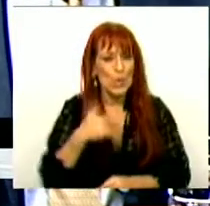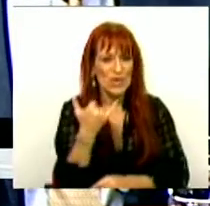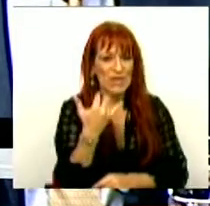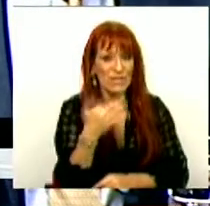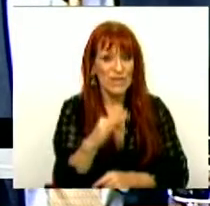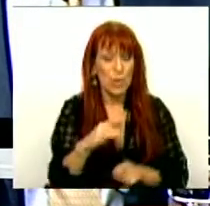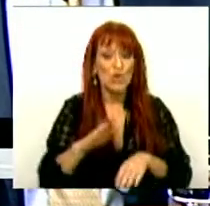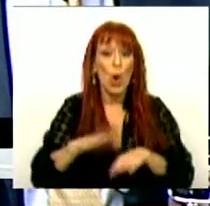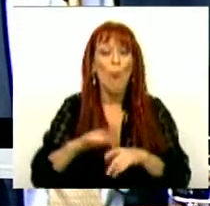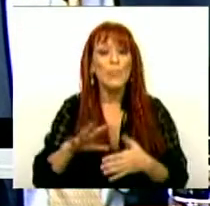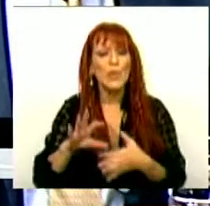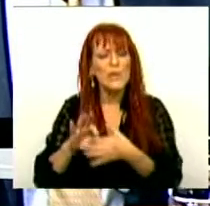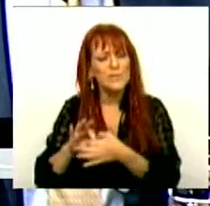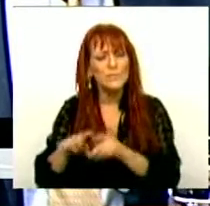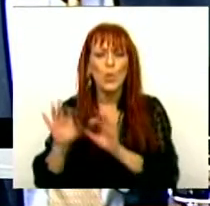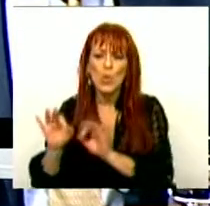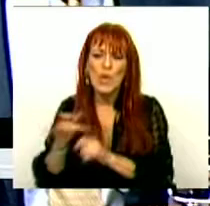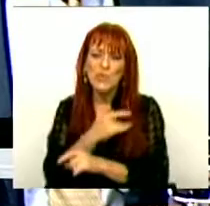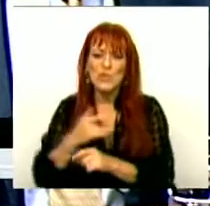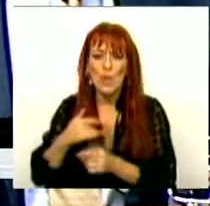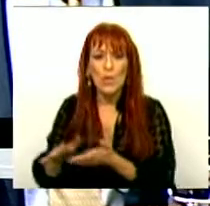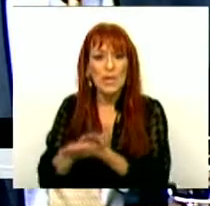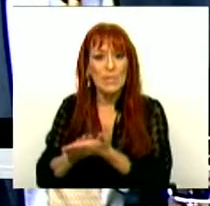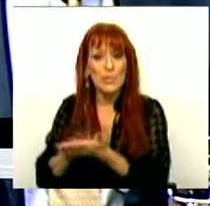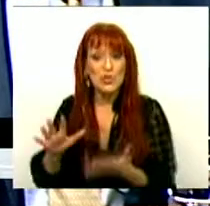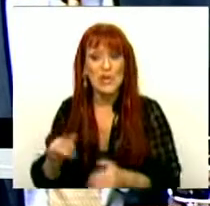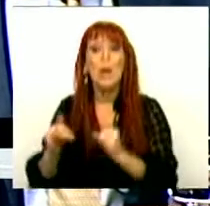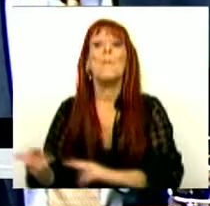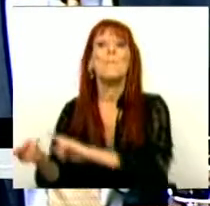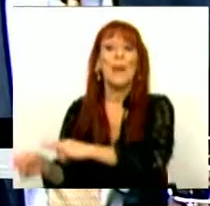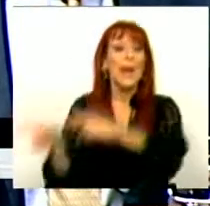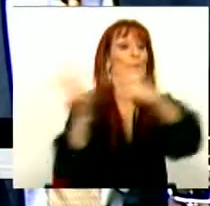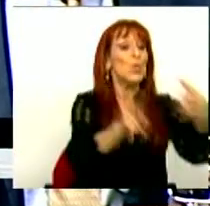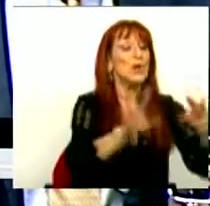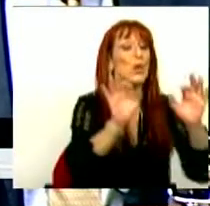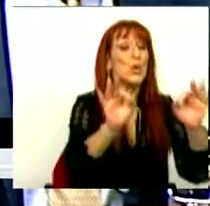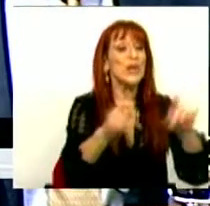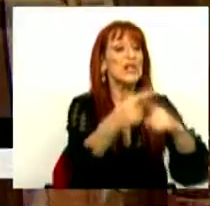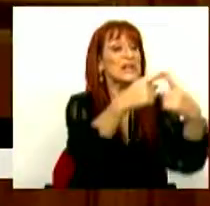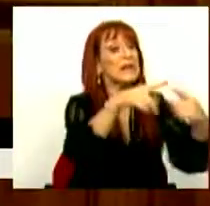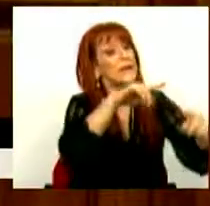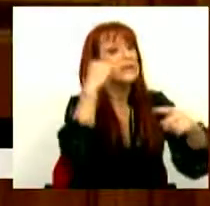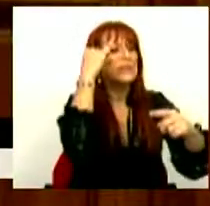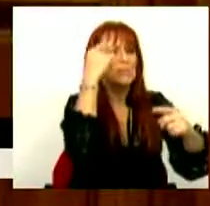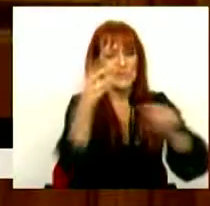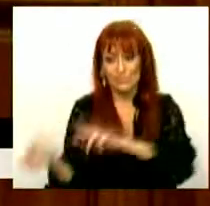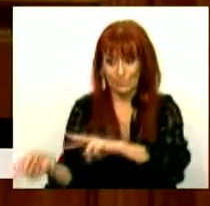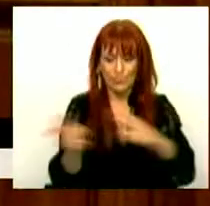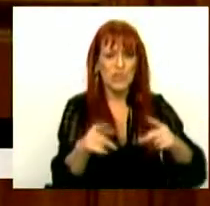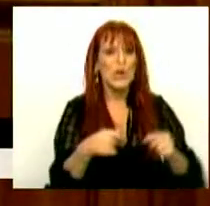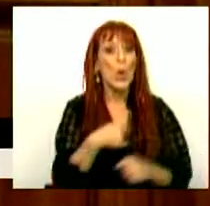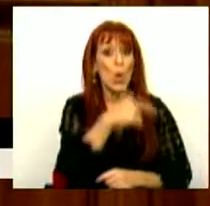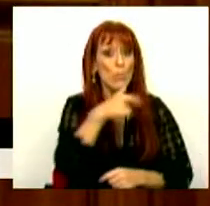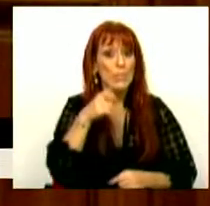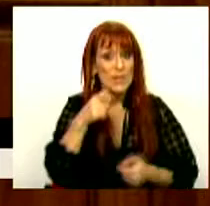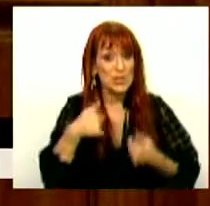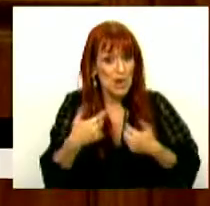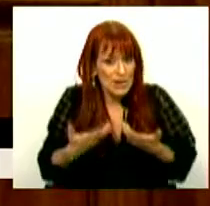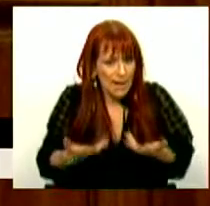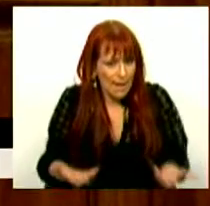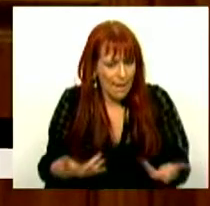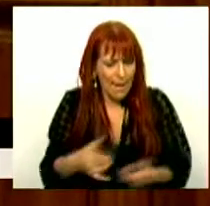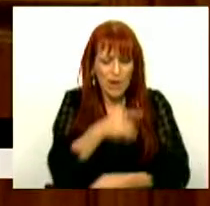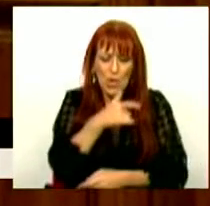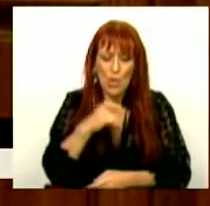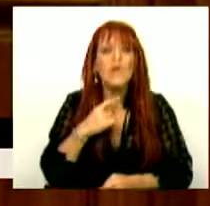encaminhamento dos cuidados de saúde primários para outros cuidados diferenciados. É esse o compromisso que temos e é o